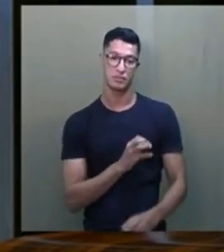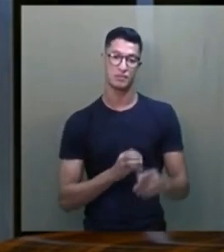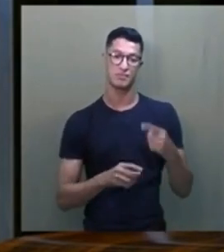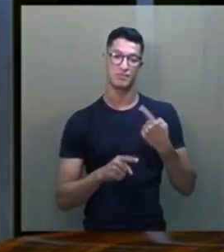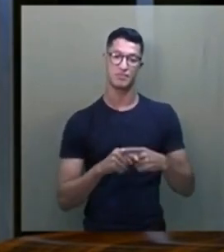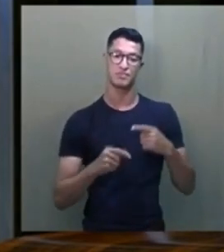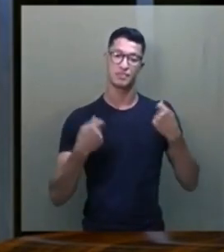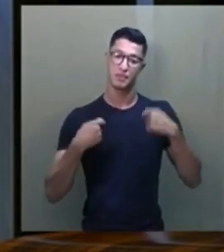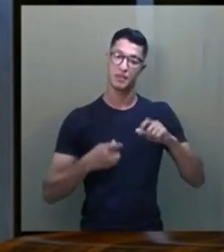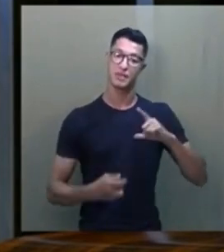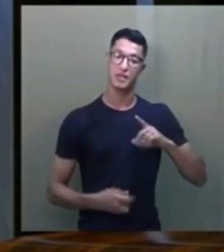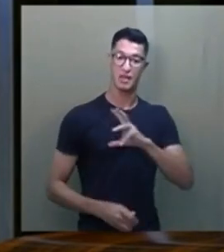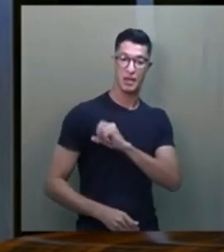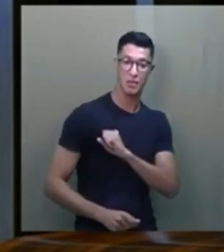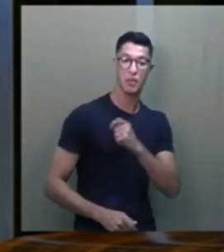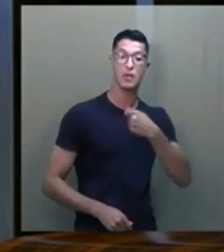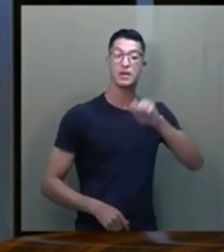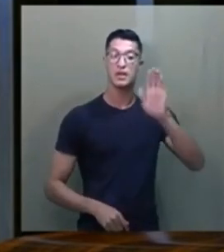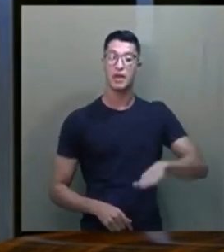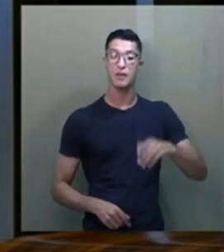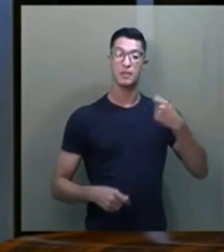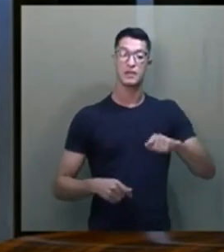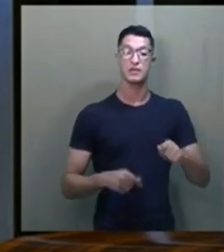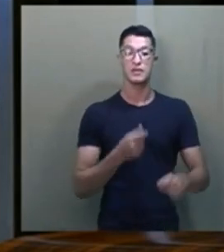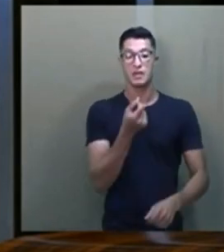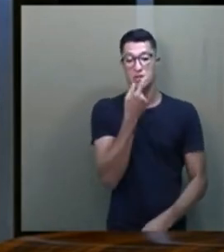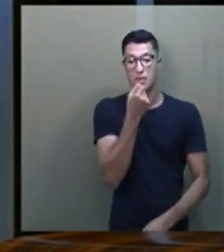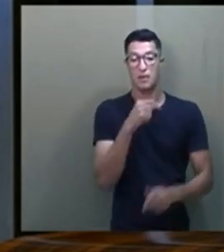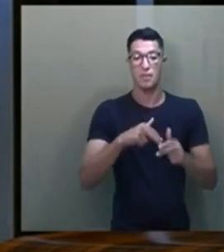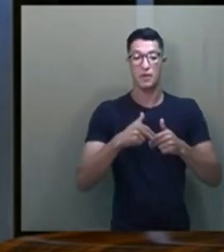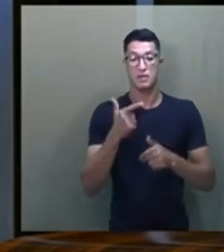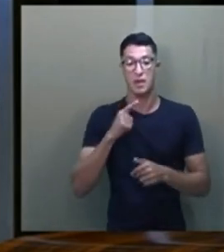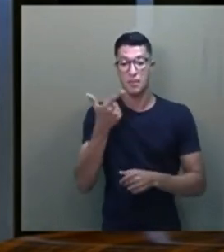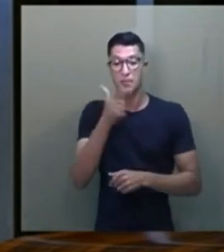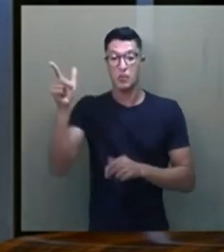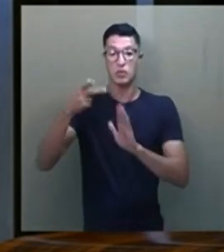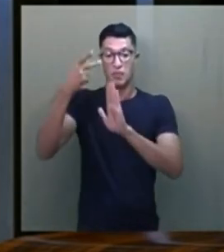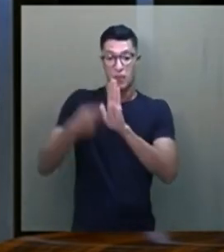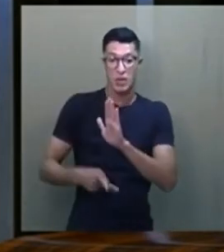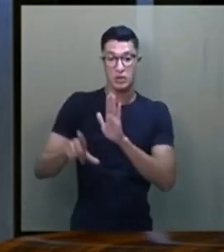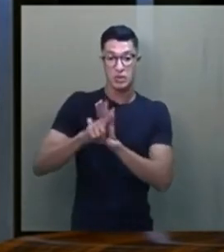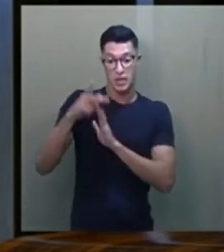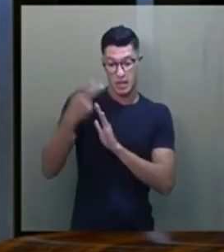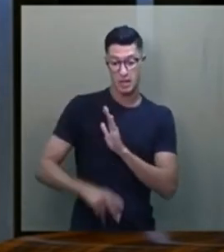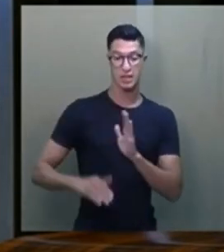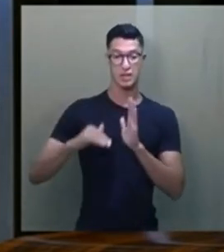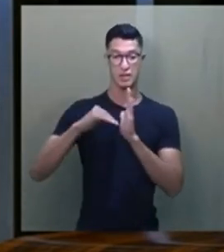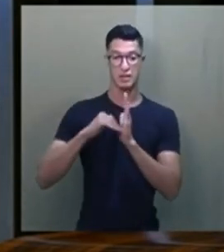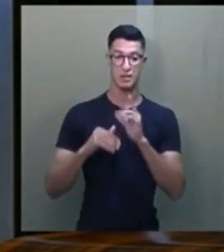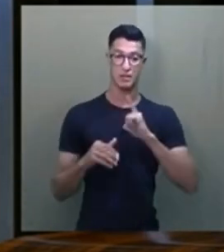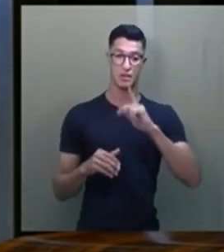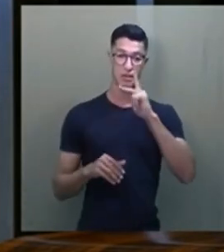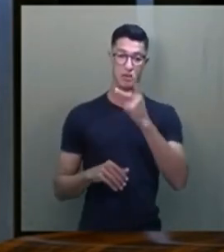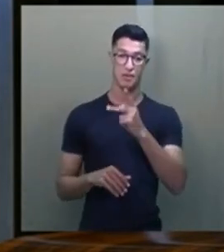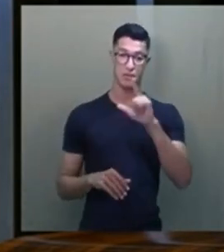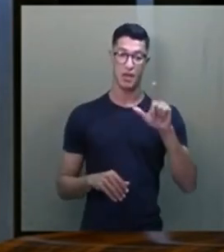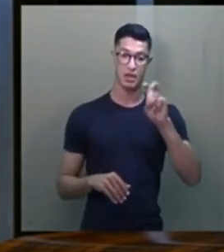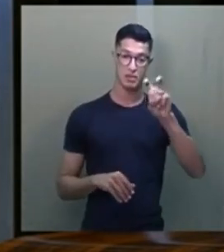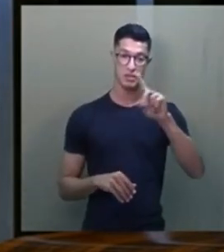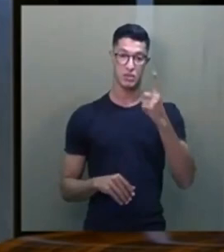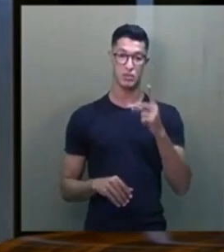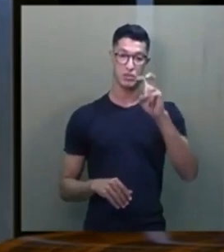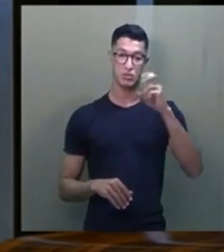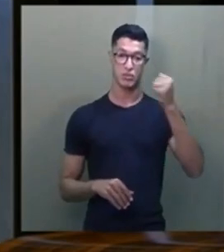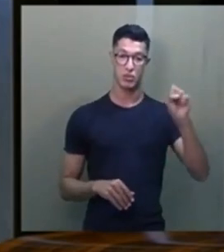precisa-se ter amor a quem precisa do remédio. E para isso tem outros projetos de lei nessa casa. Tem o PL 5158,